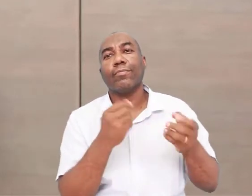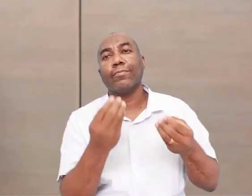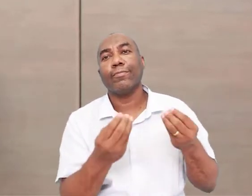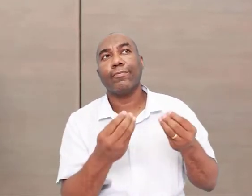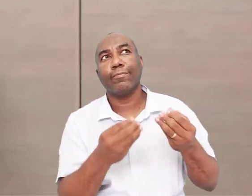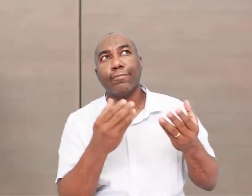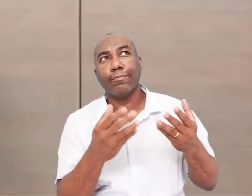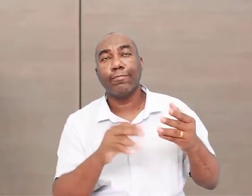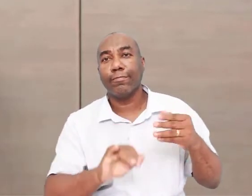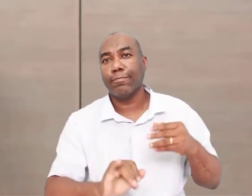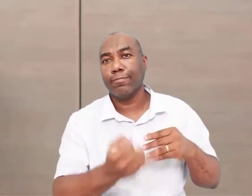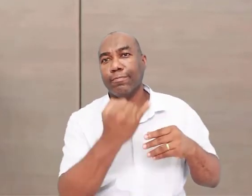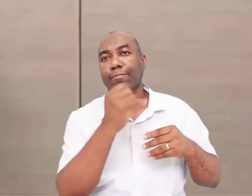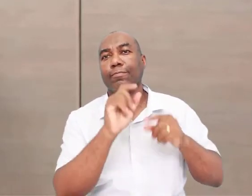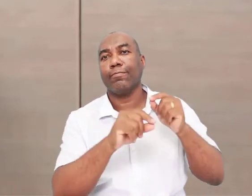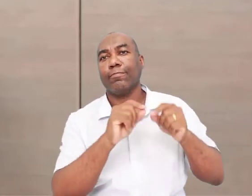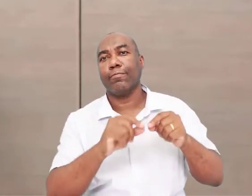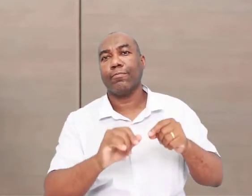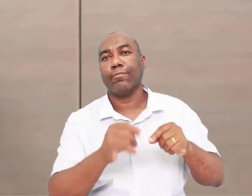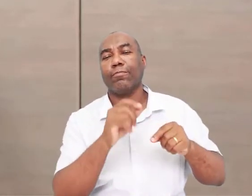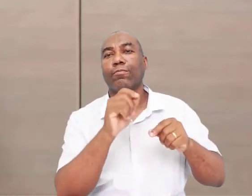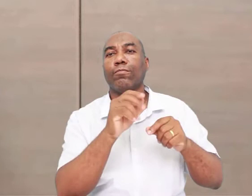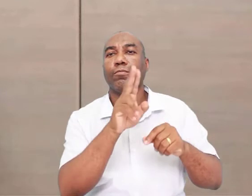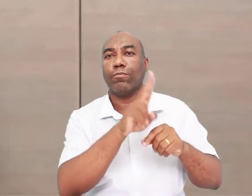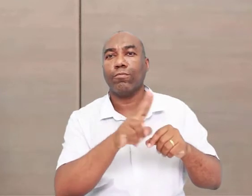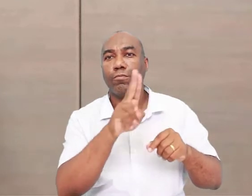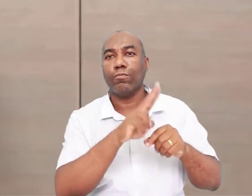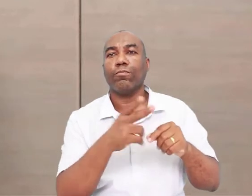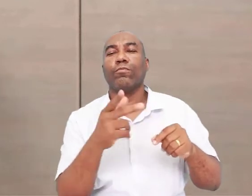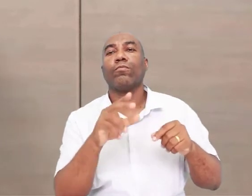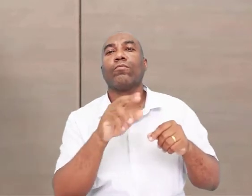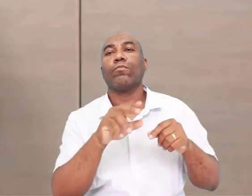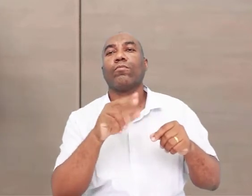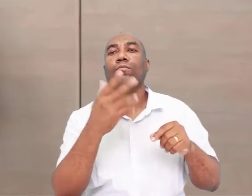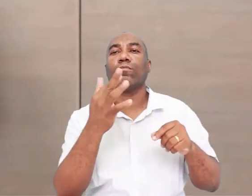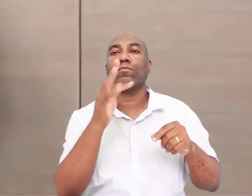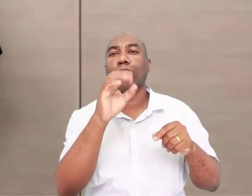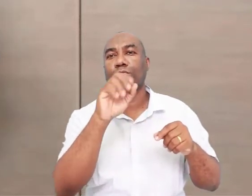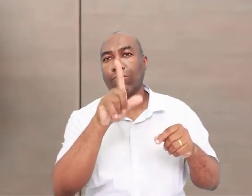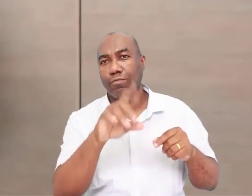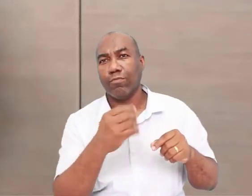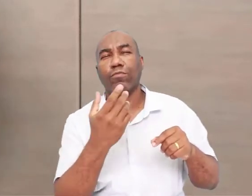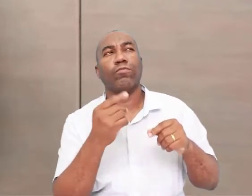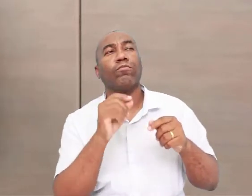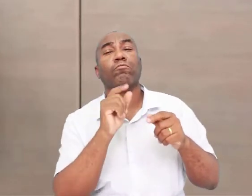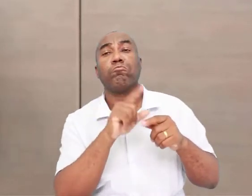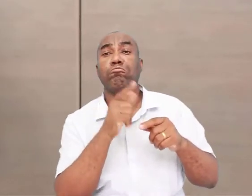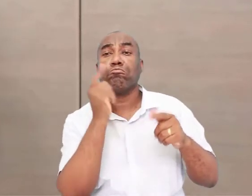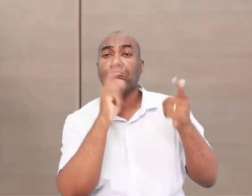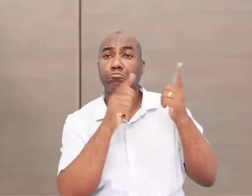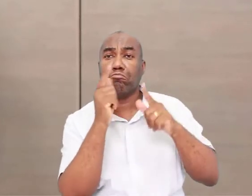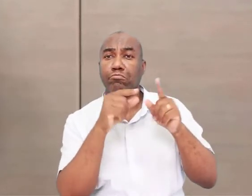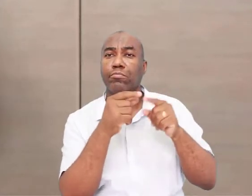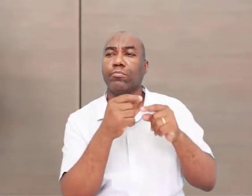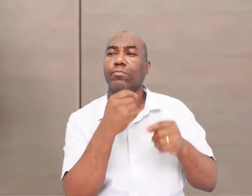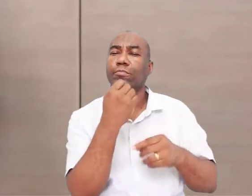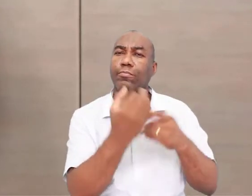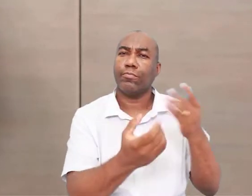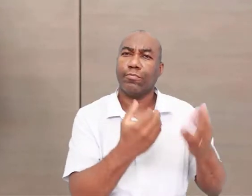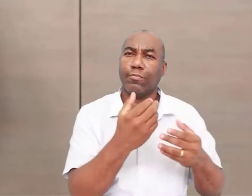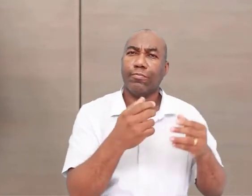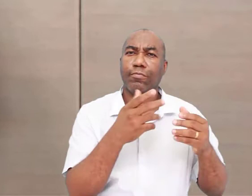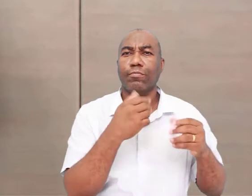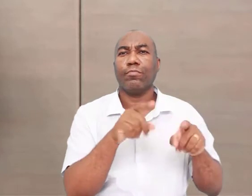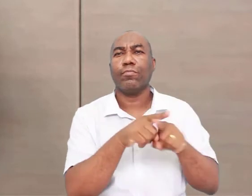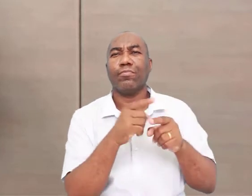deles, em proveito deles. Então, eles passam a utilizar o fogo para se proteger de animais, né? Ele passa a usar o fogo para poder se